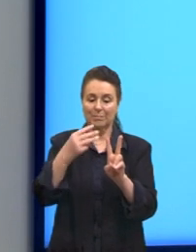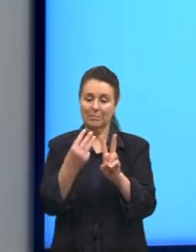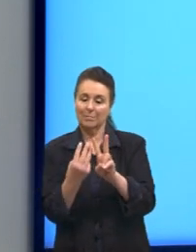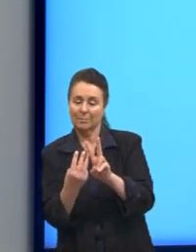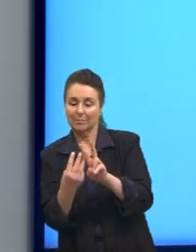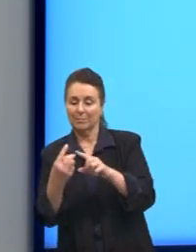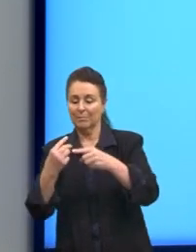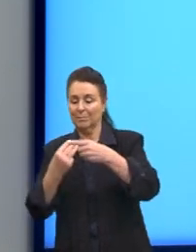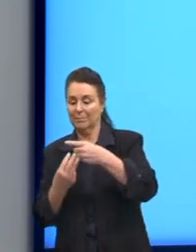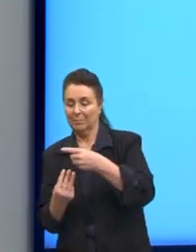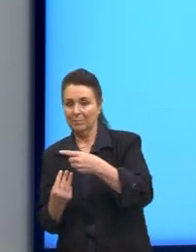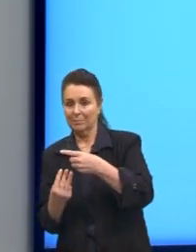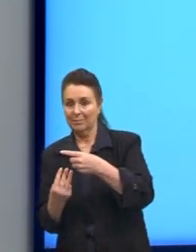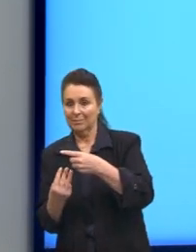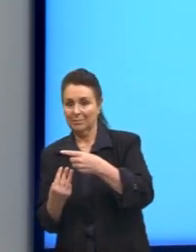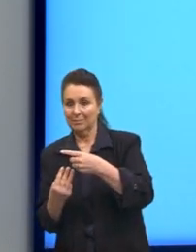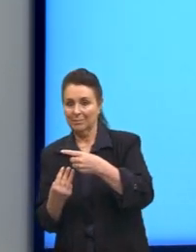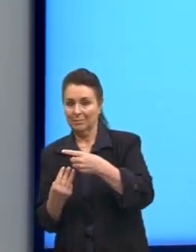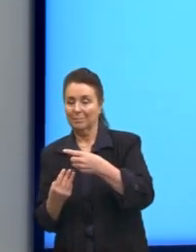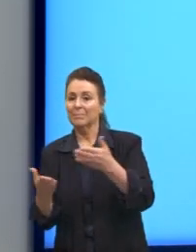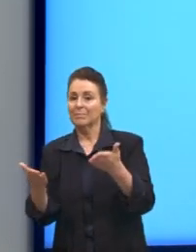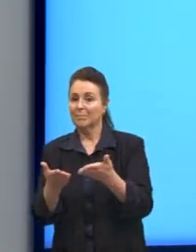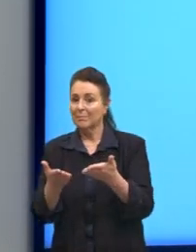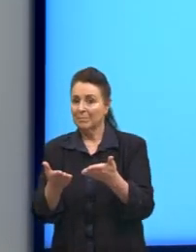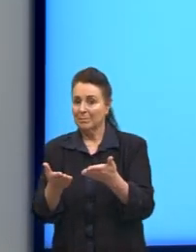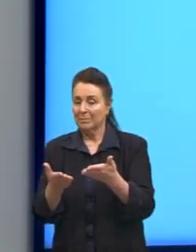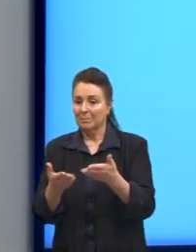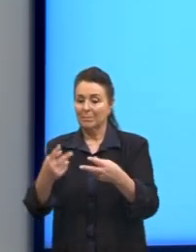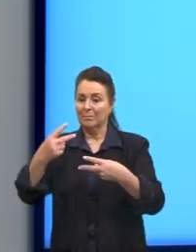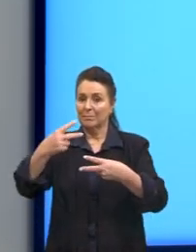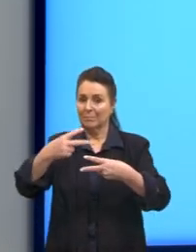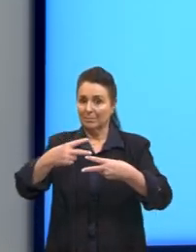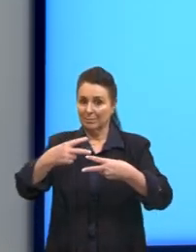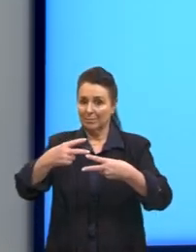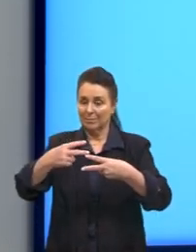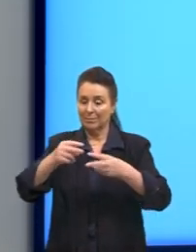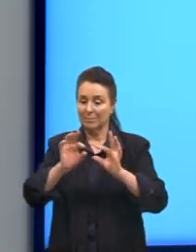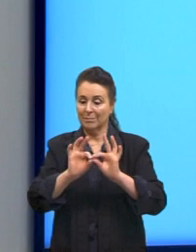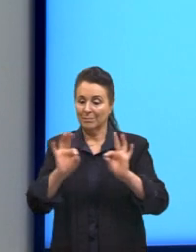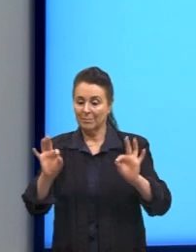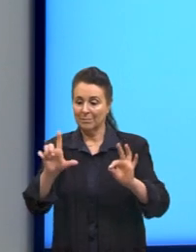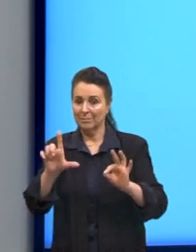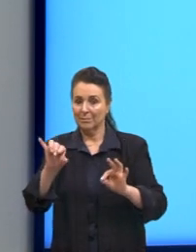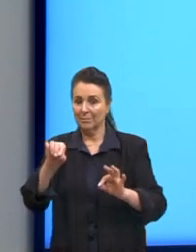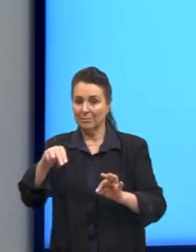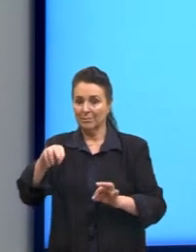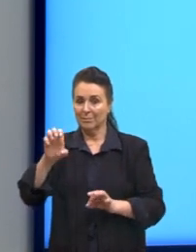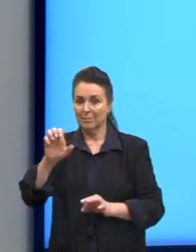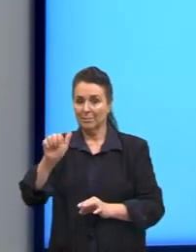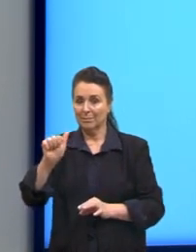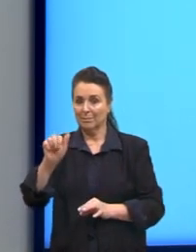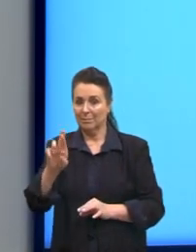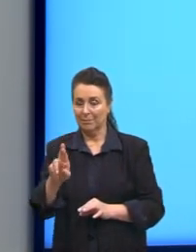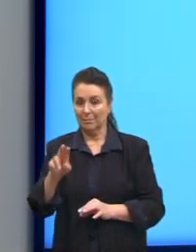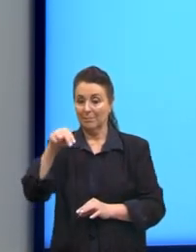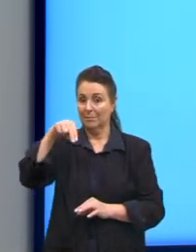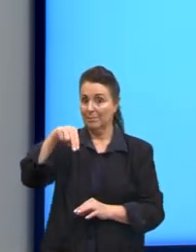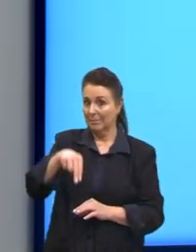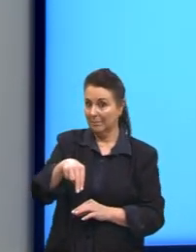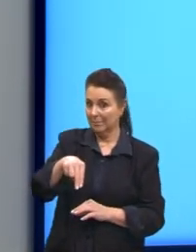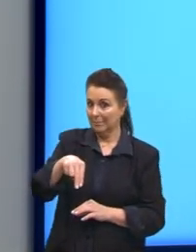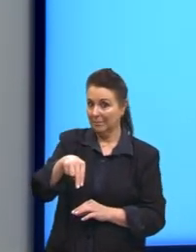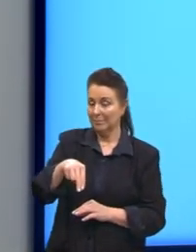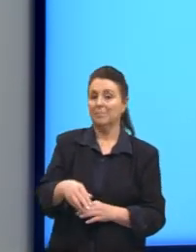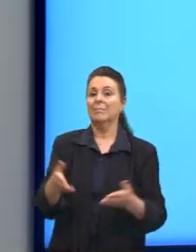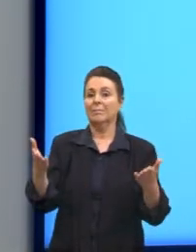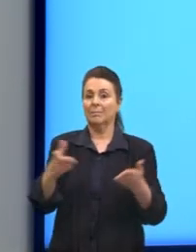3. Falta somente chegar, então, no coeficiente linear, que seria o nosso n. Aí, nós